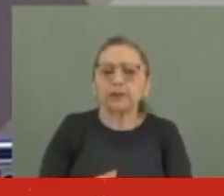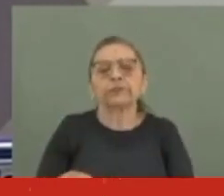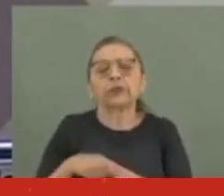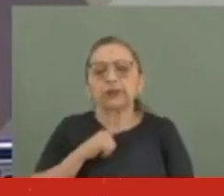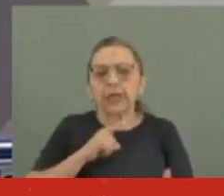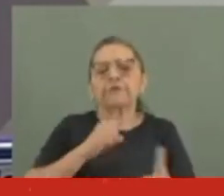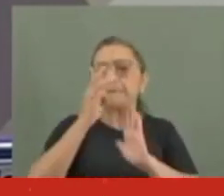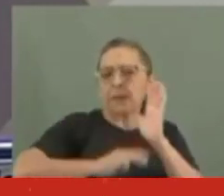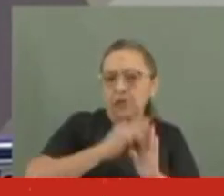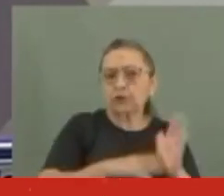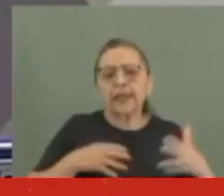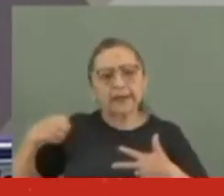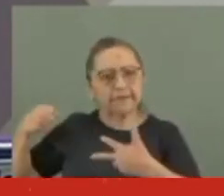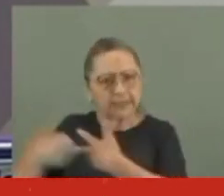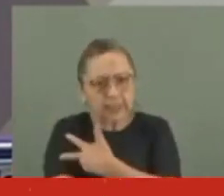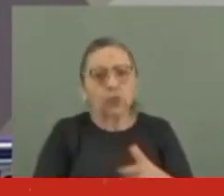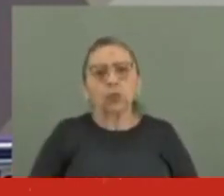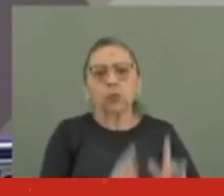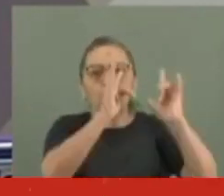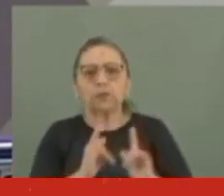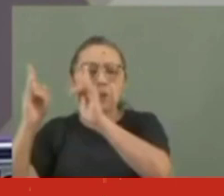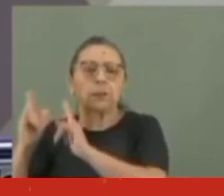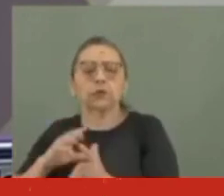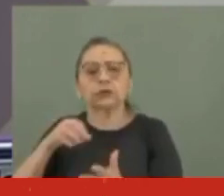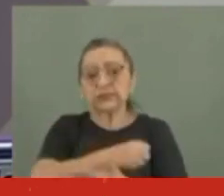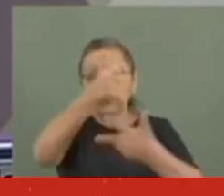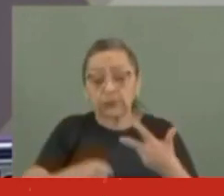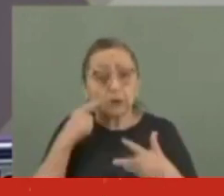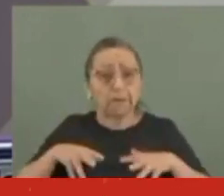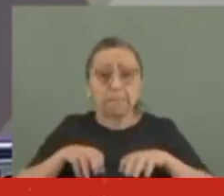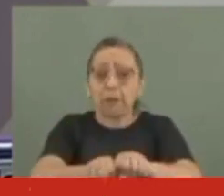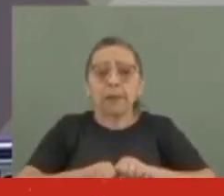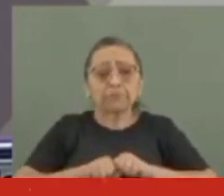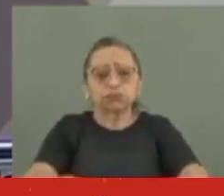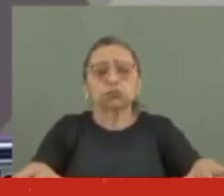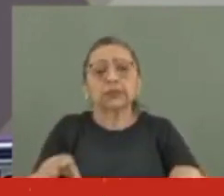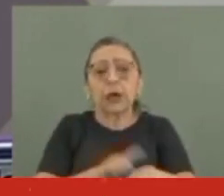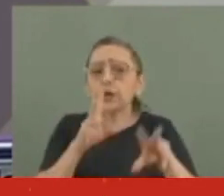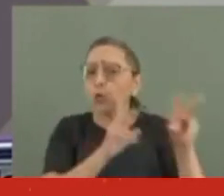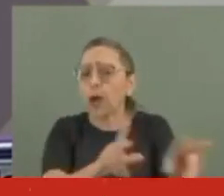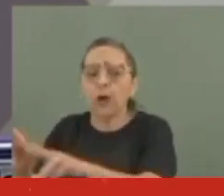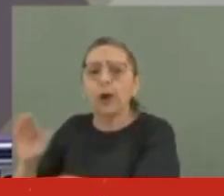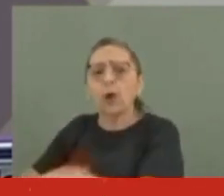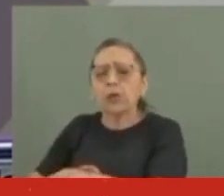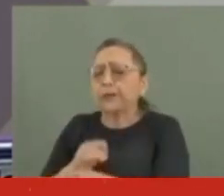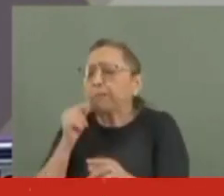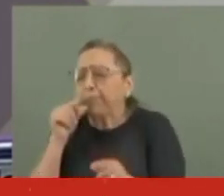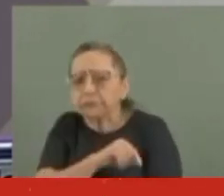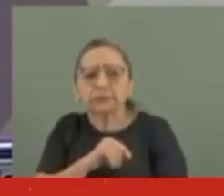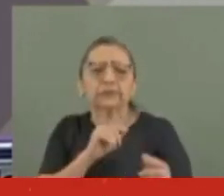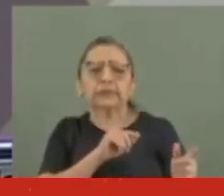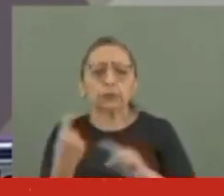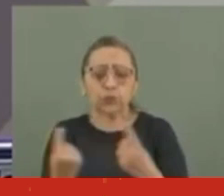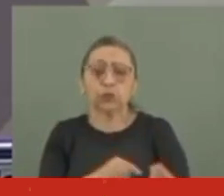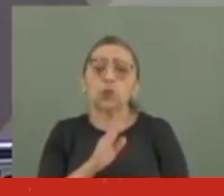Houve método na invasão. Os edifícios-sede dos três poderes foram tomados quase simultaneamente a intervalos muito curtos de tempo.